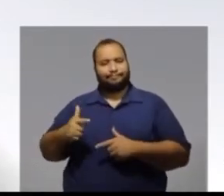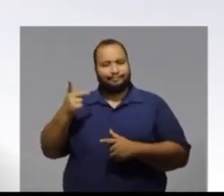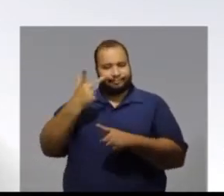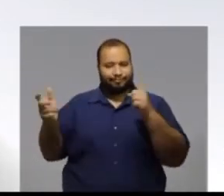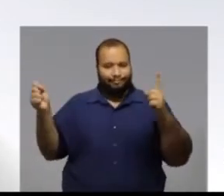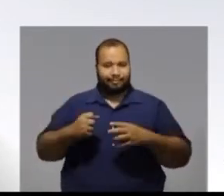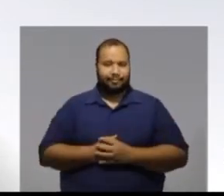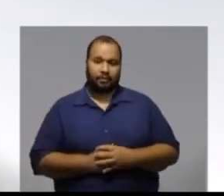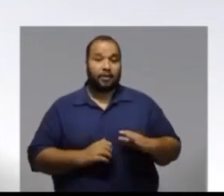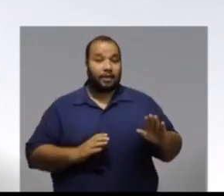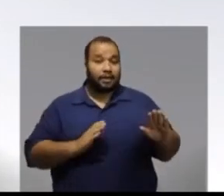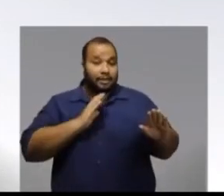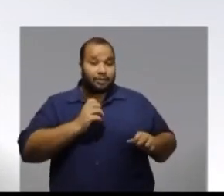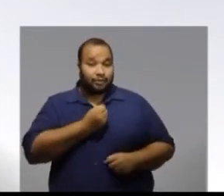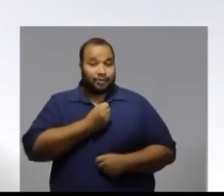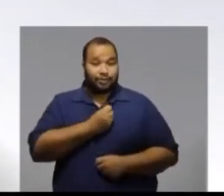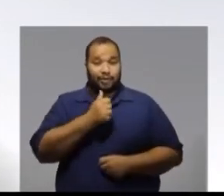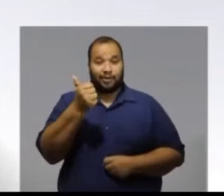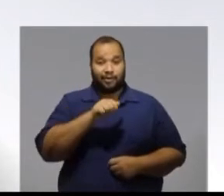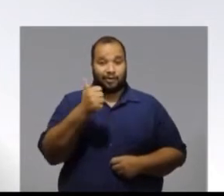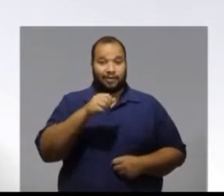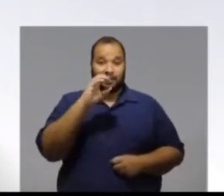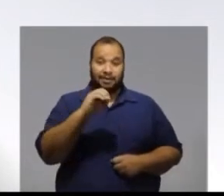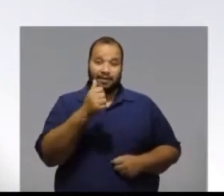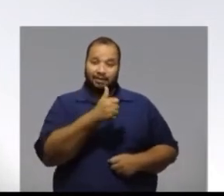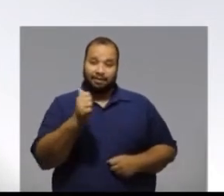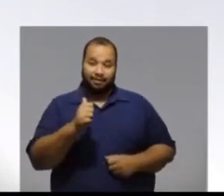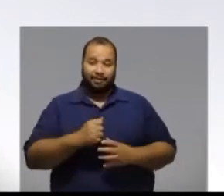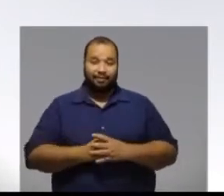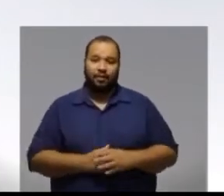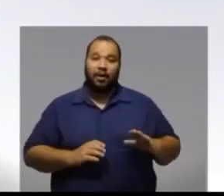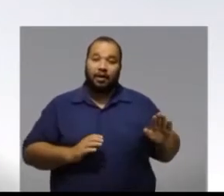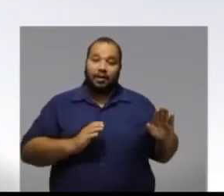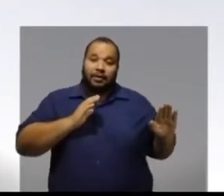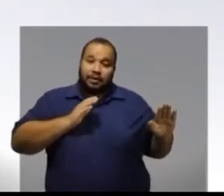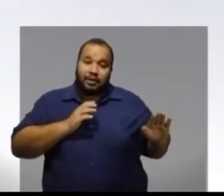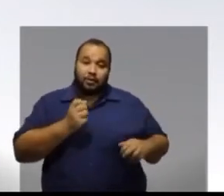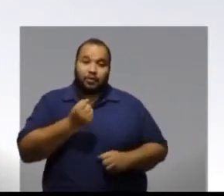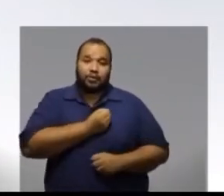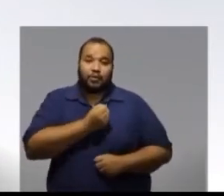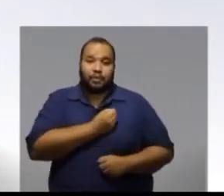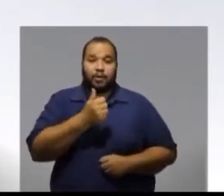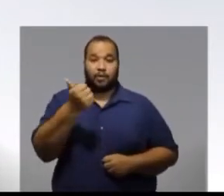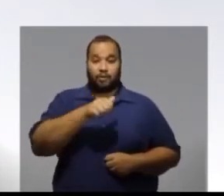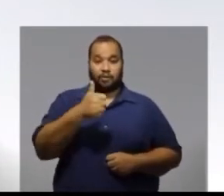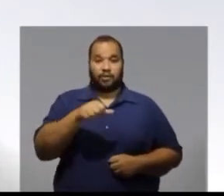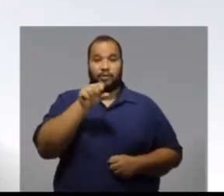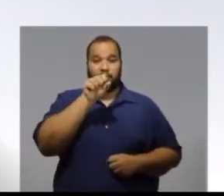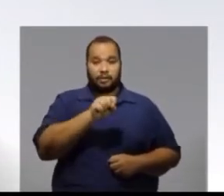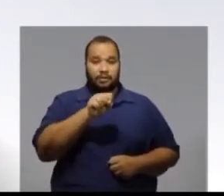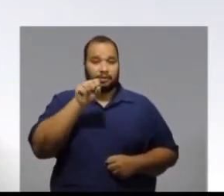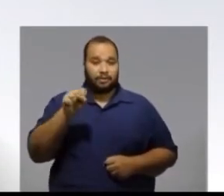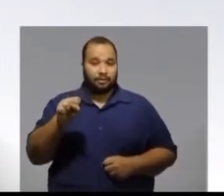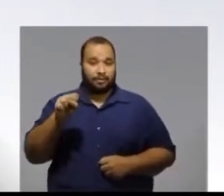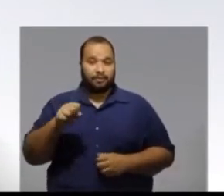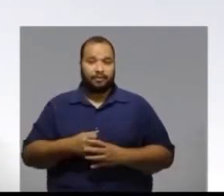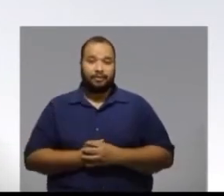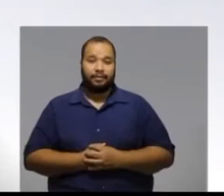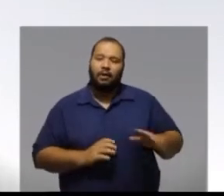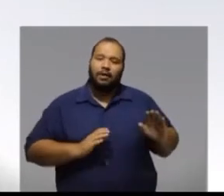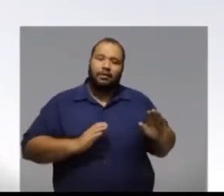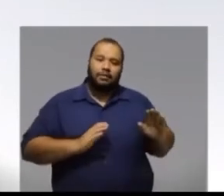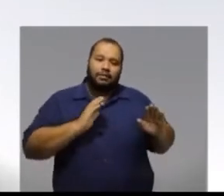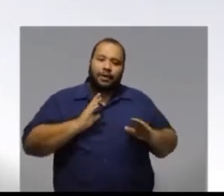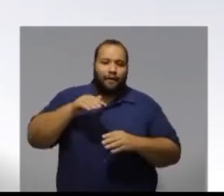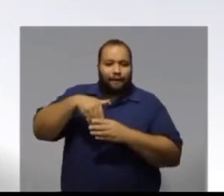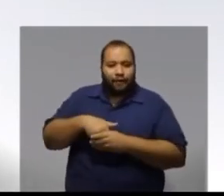Abel Acavalo. Leidinaldo Gama, 11-011. Roseli Martins, 11-888.